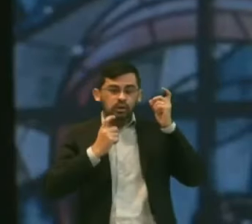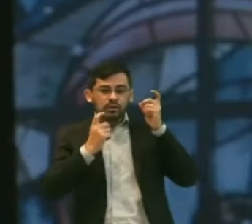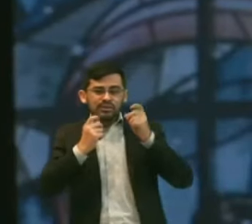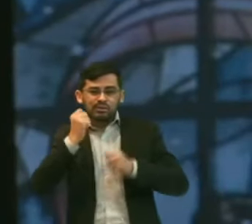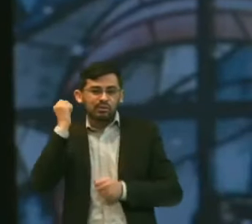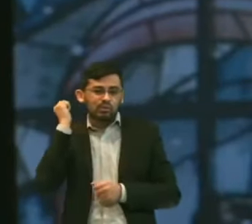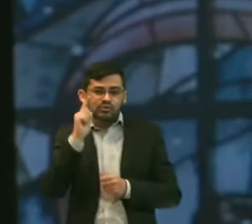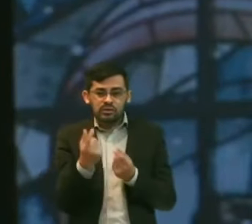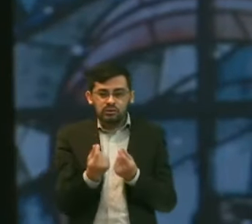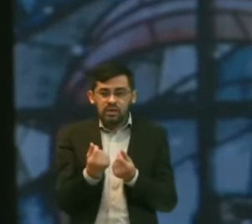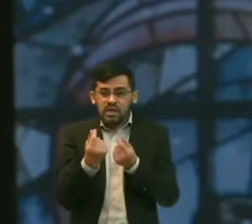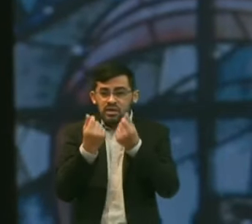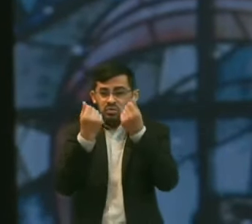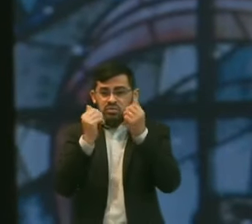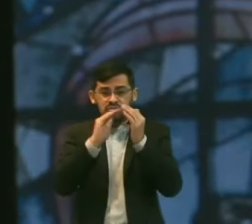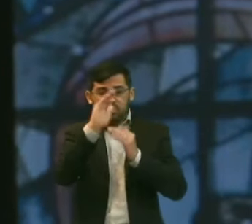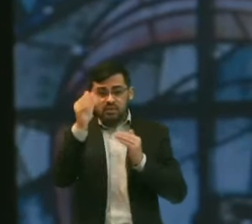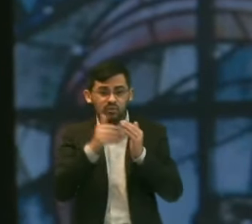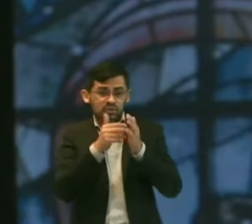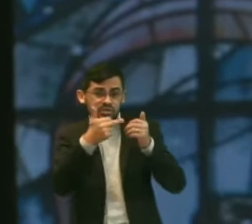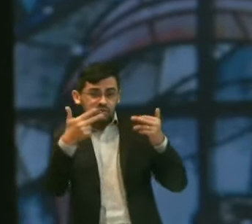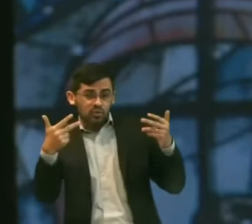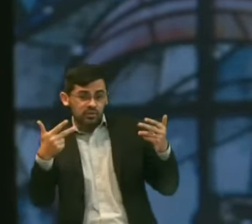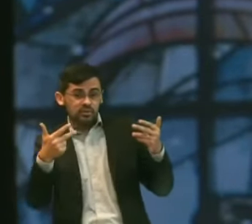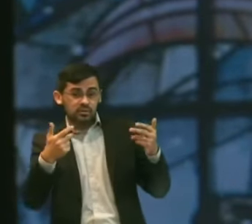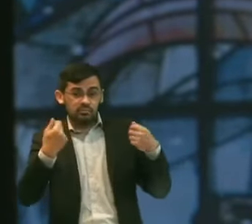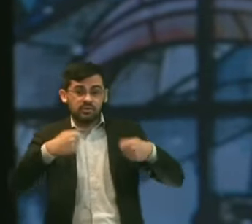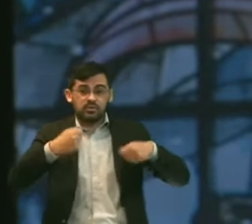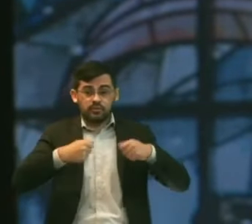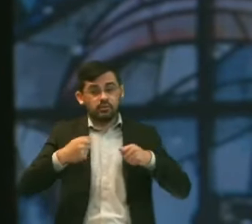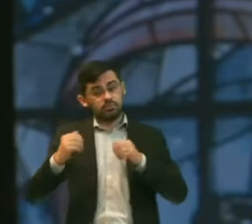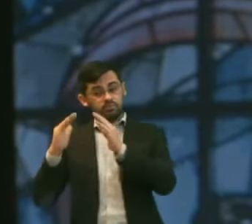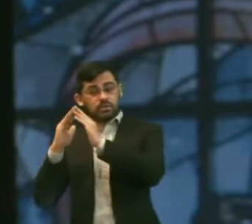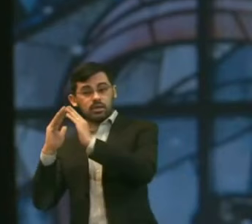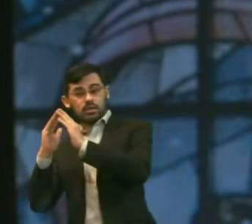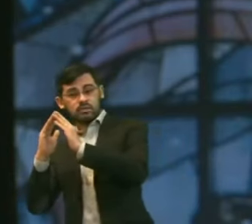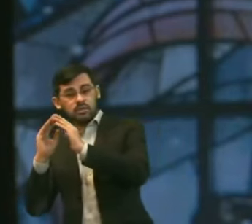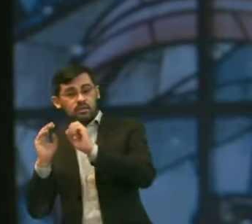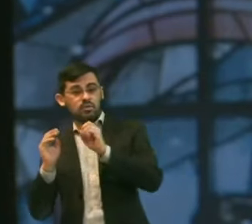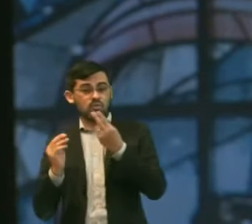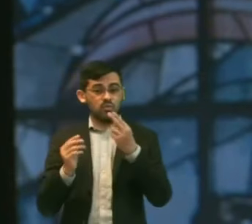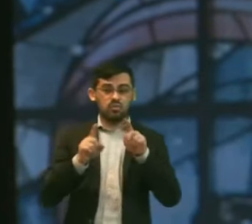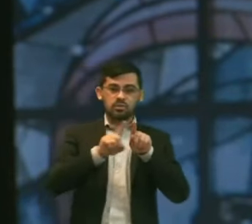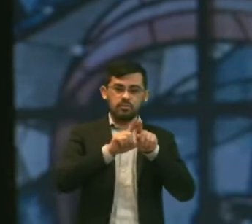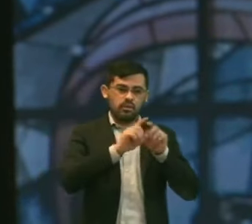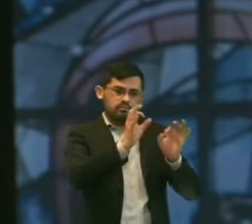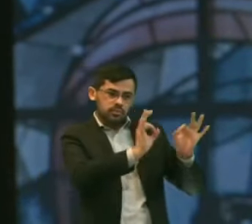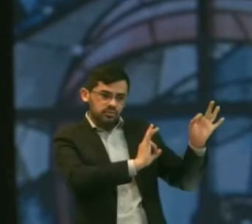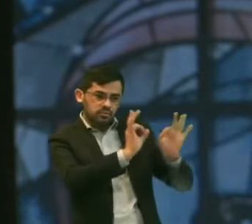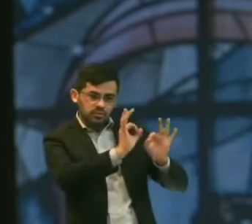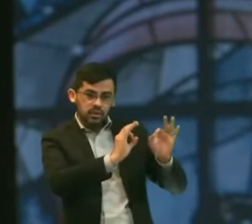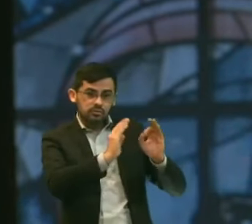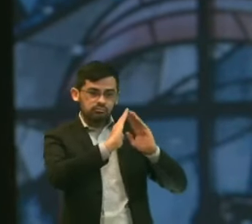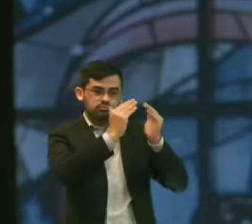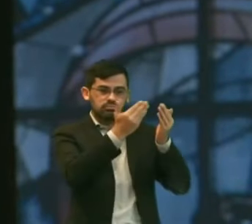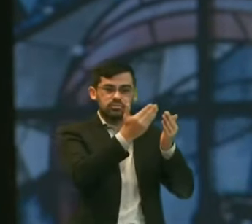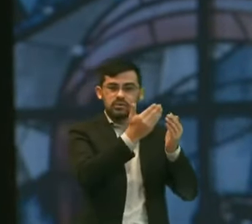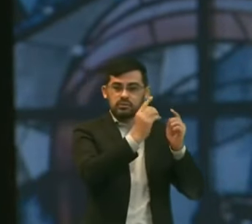Recursos Para aquilo Que era necessário Ou para a minha Casa Ou até Para os projetos De Deus